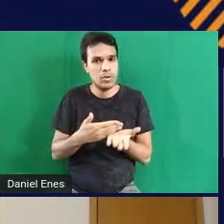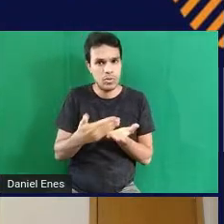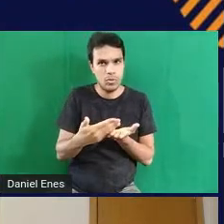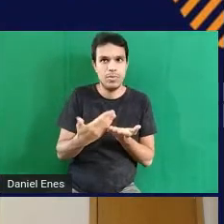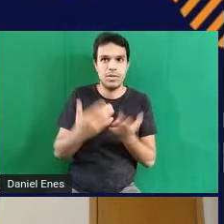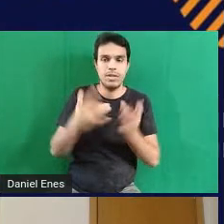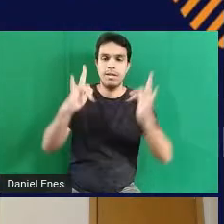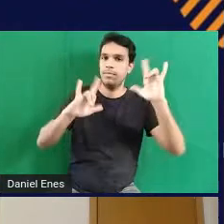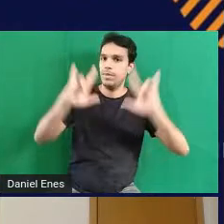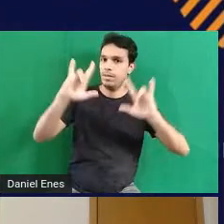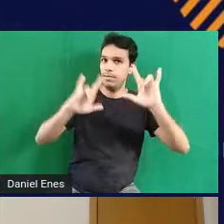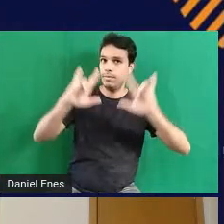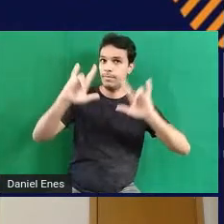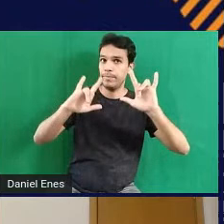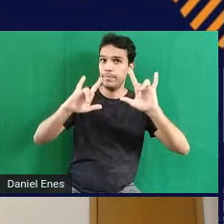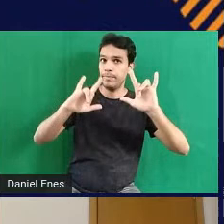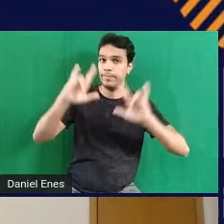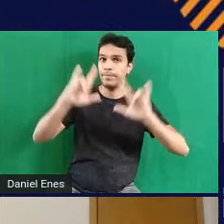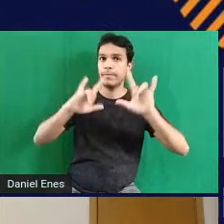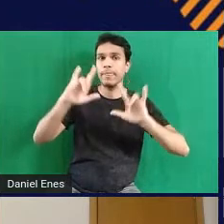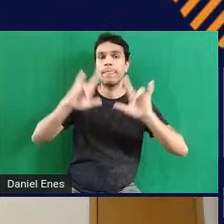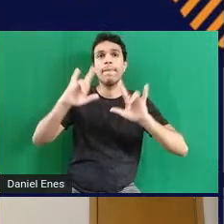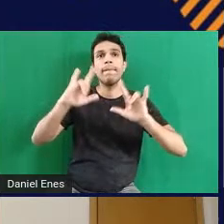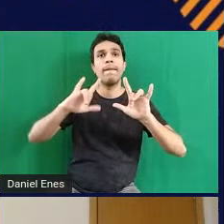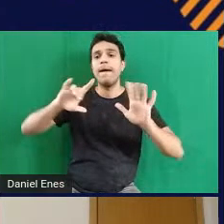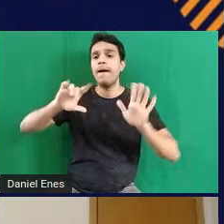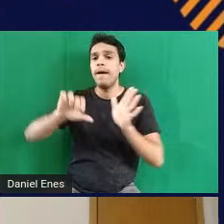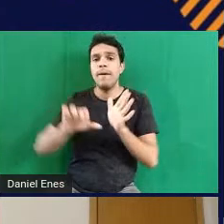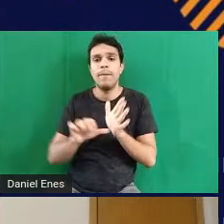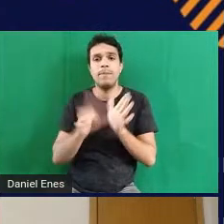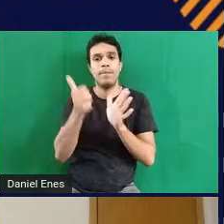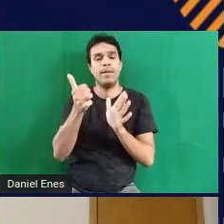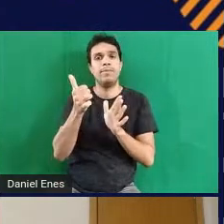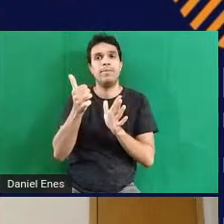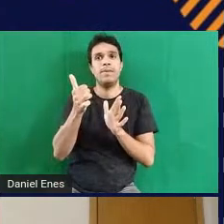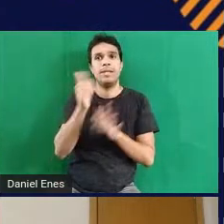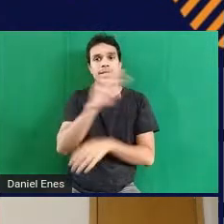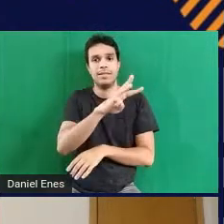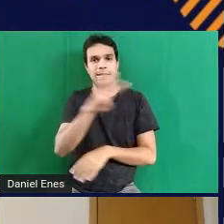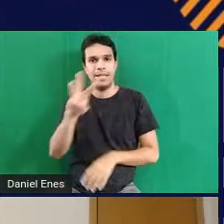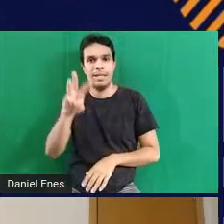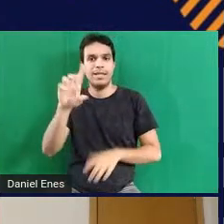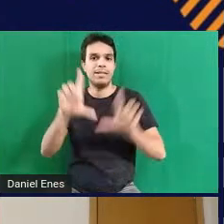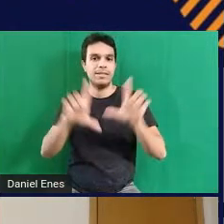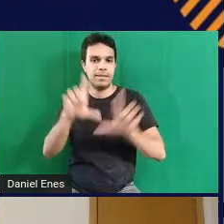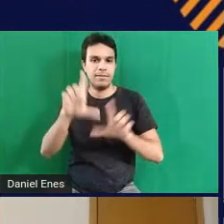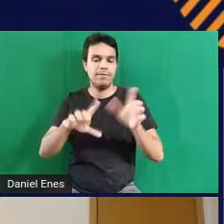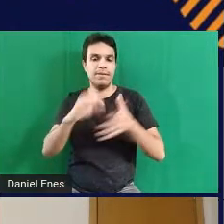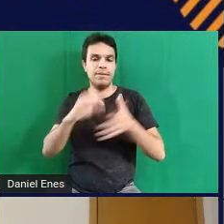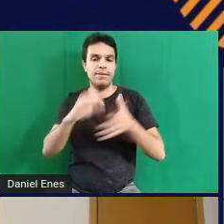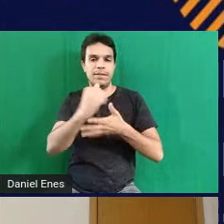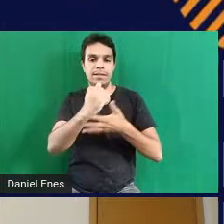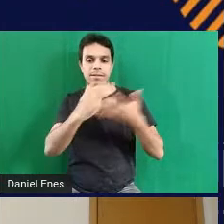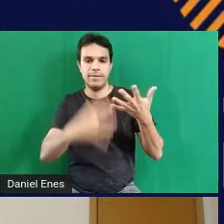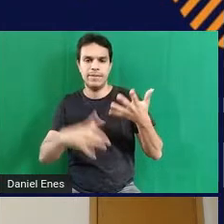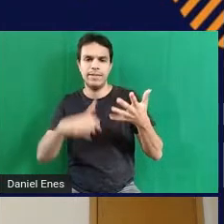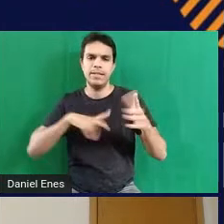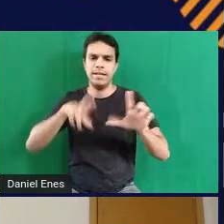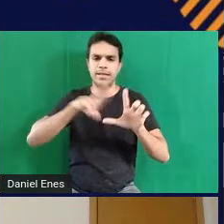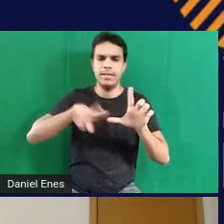Ines que é a primeira web TV em língua brasileira de sinais tem legenda tem locução